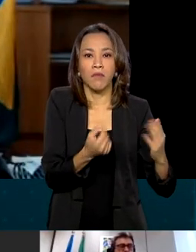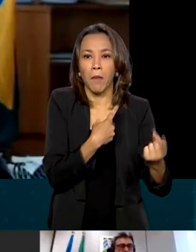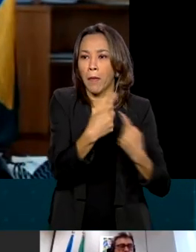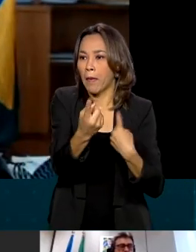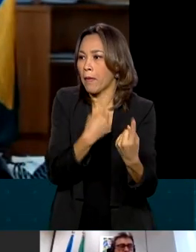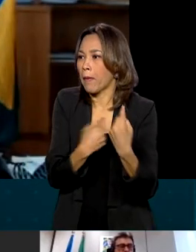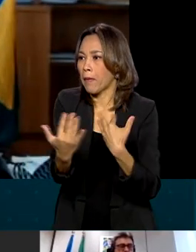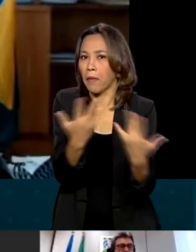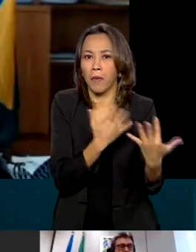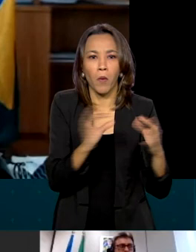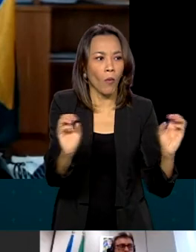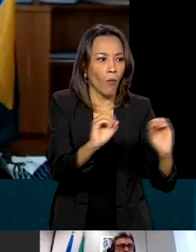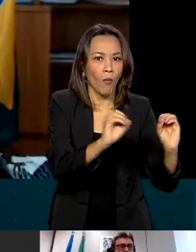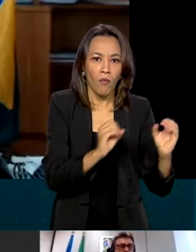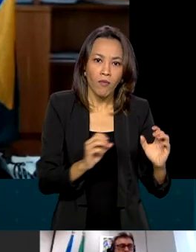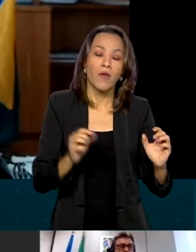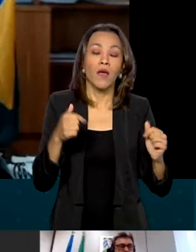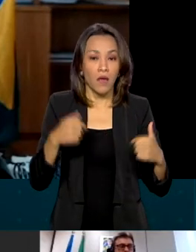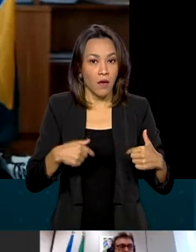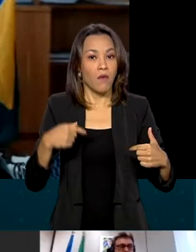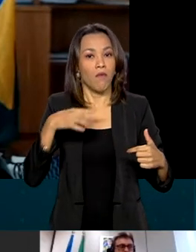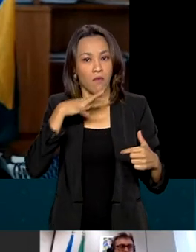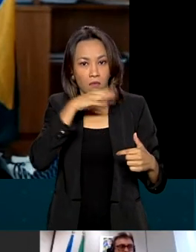resultado, eu considero,